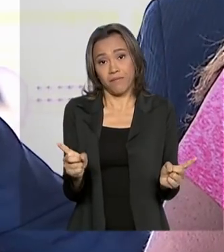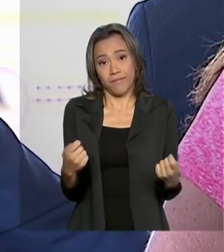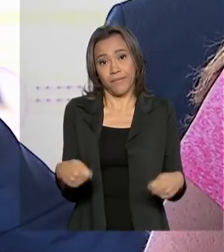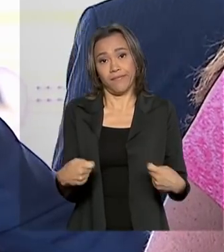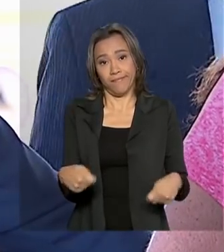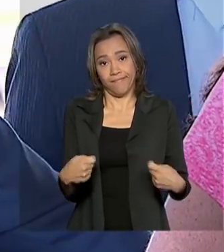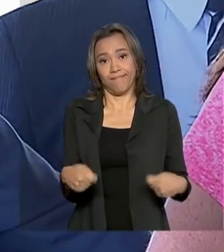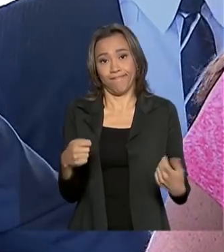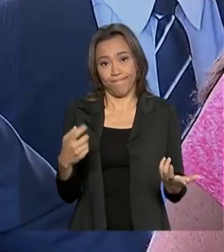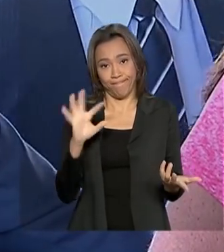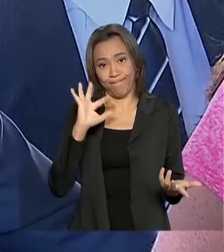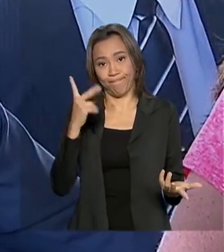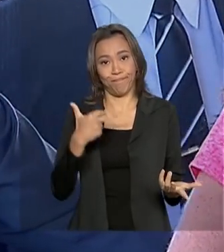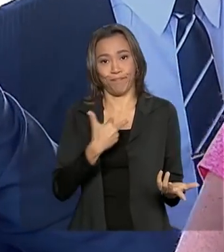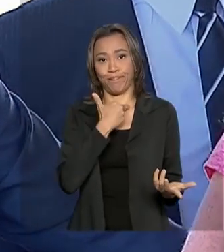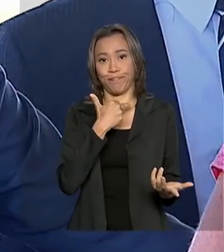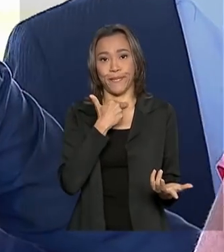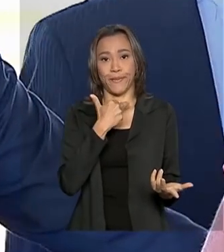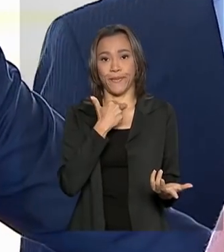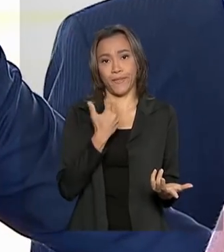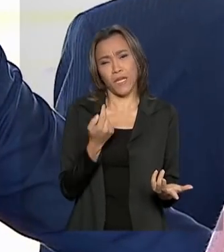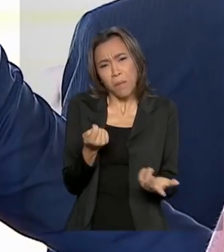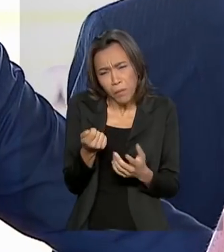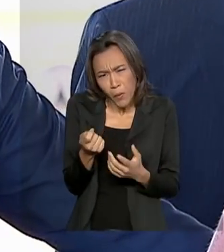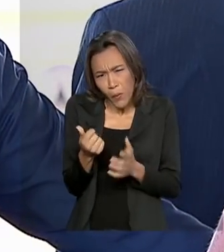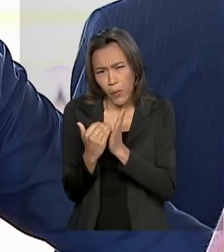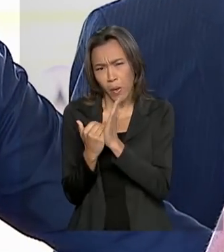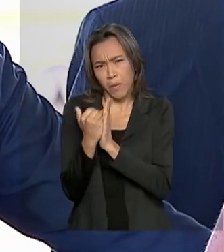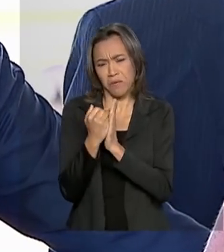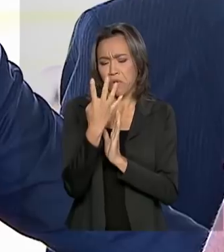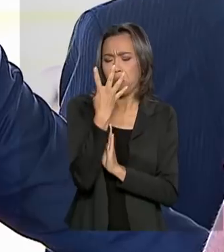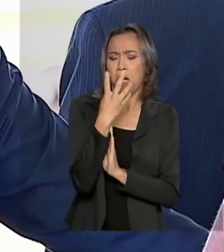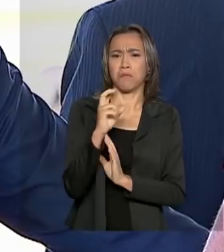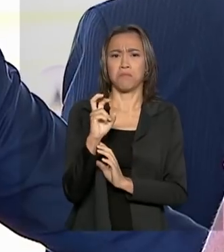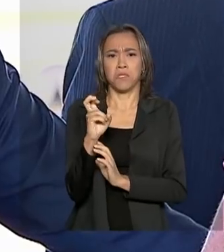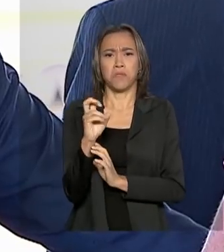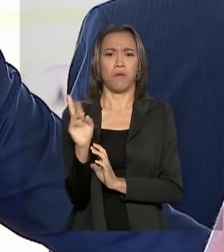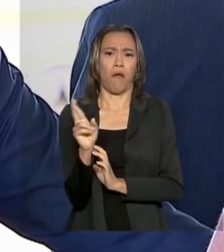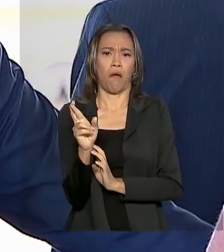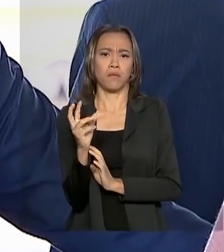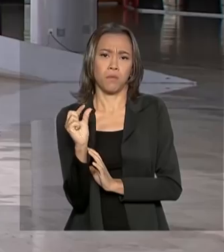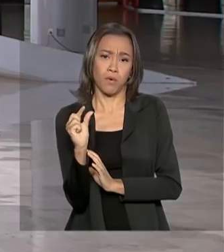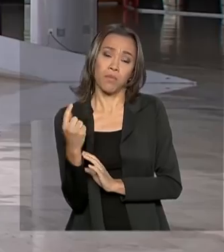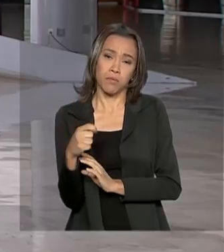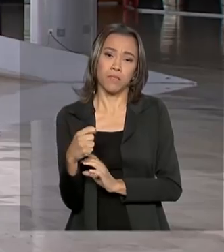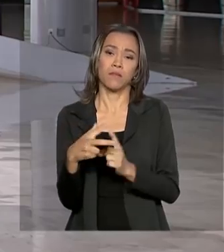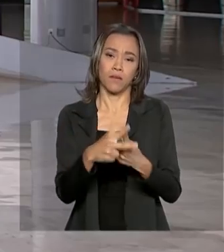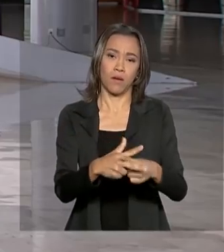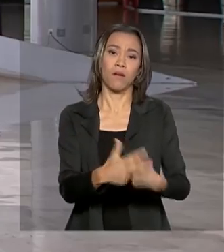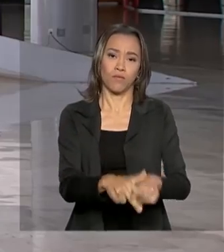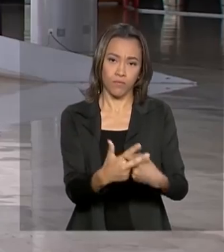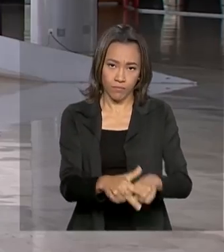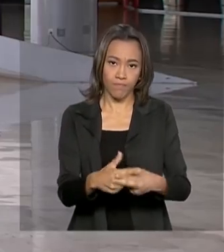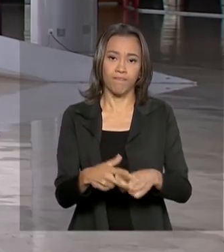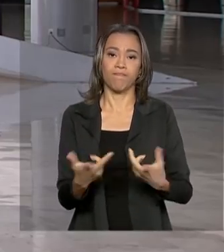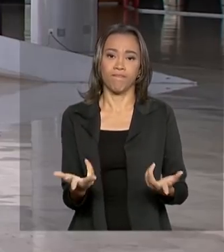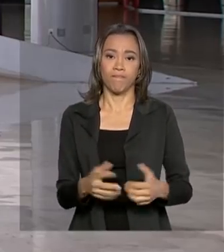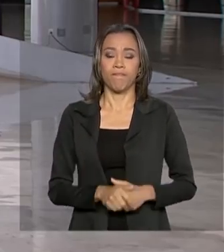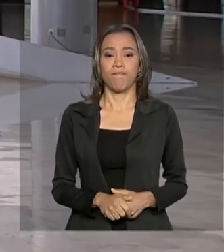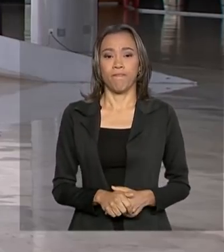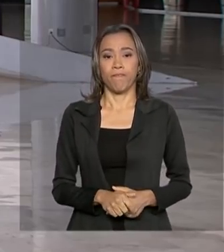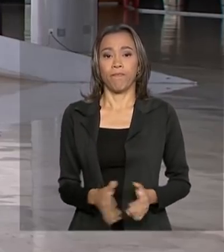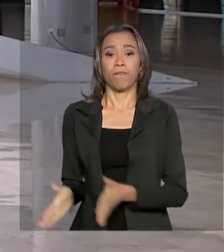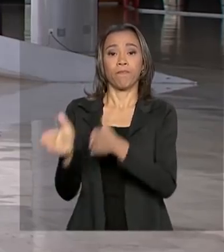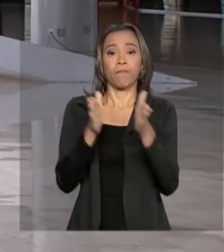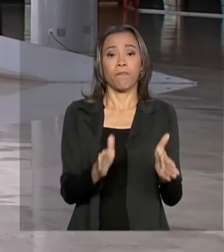pode... Apesar de ser pouco, aumento de quase R 5,00, a tem que recompor. E